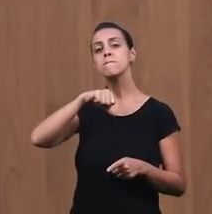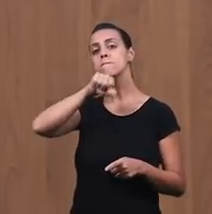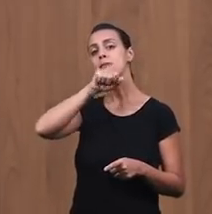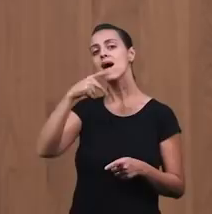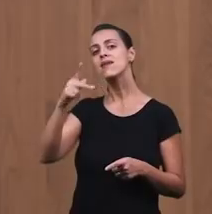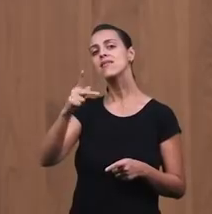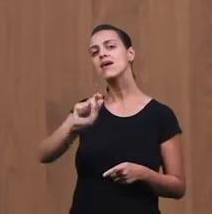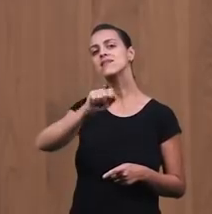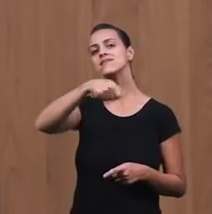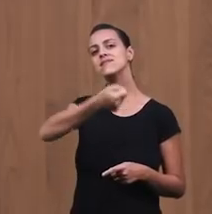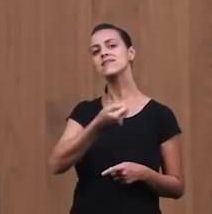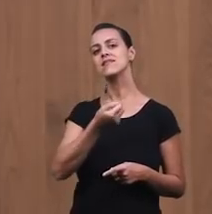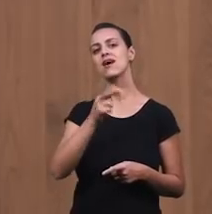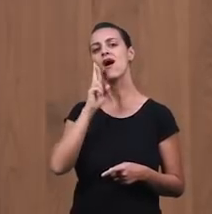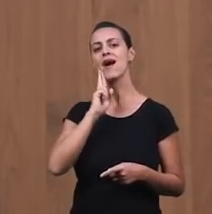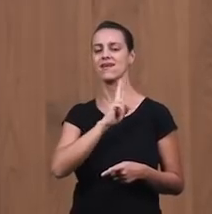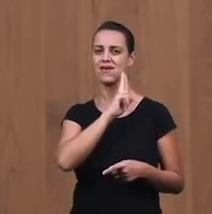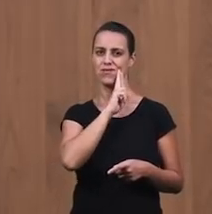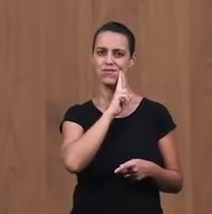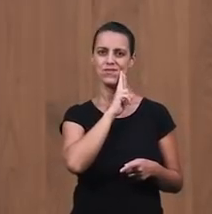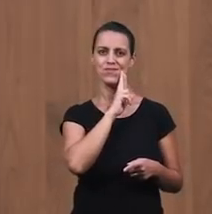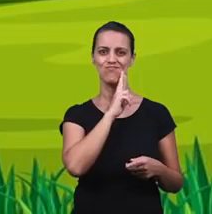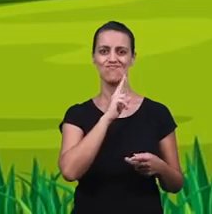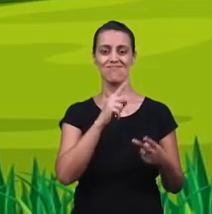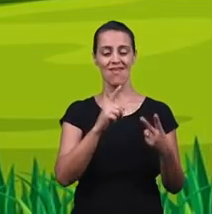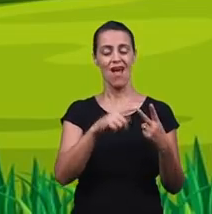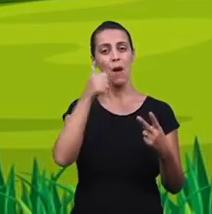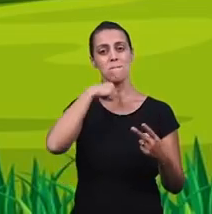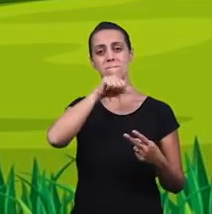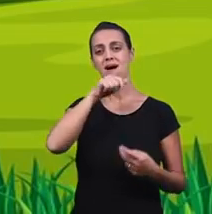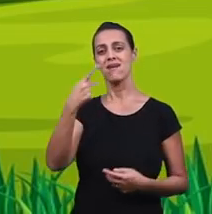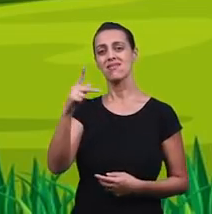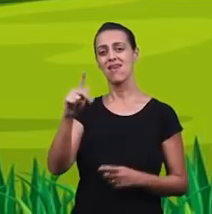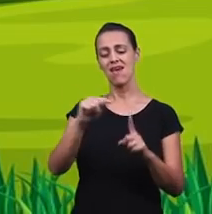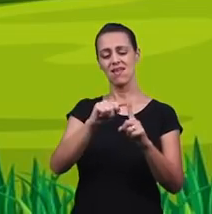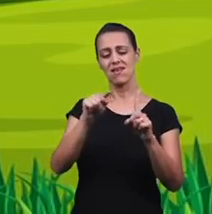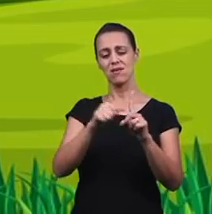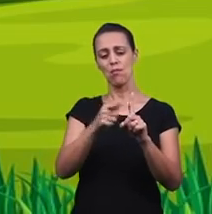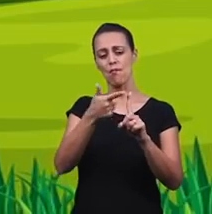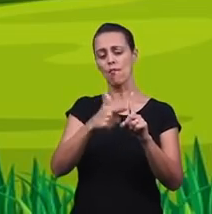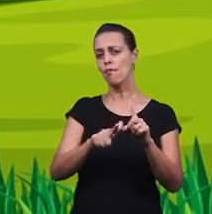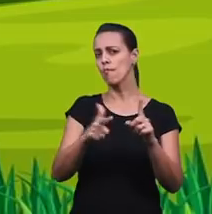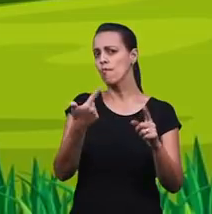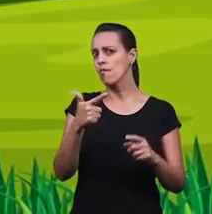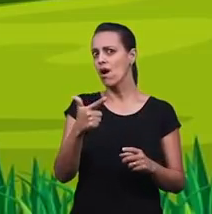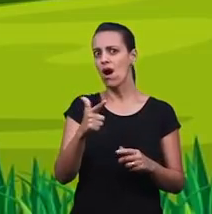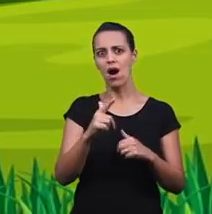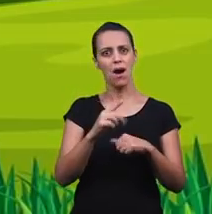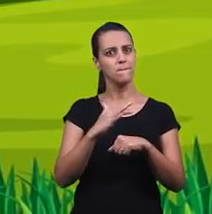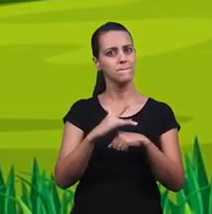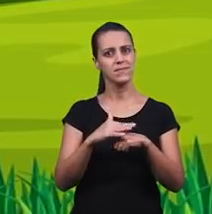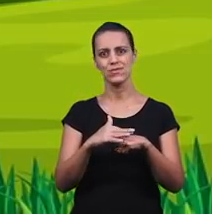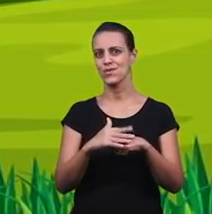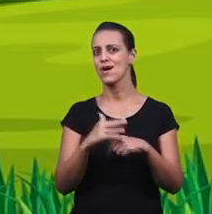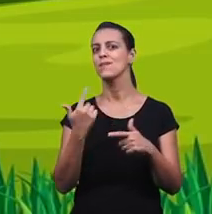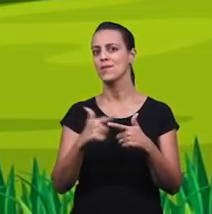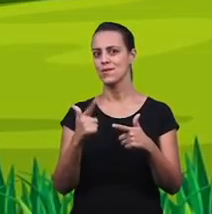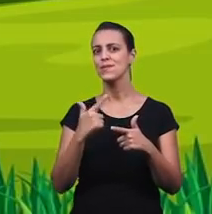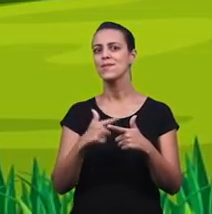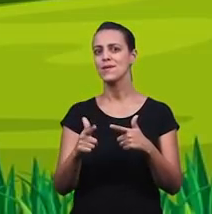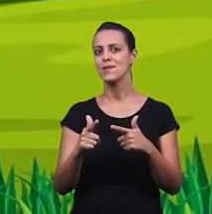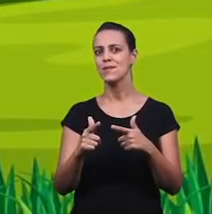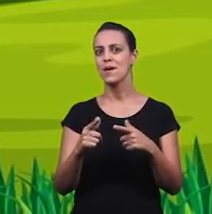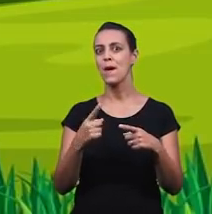milagre Porque Raquel não podia ter filhos Por isso Jacó, o pai, amava